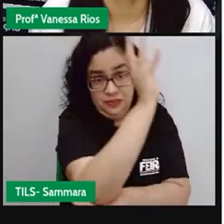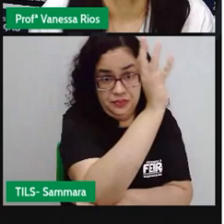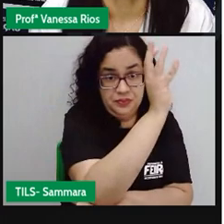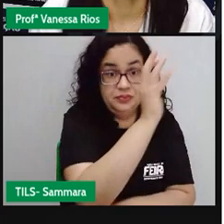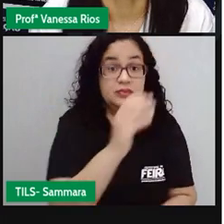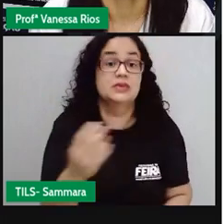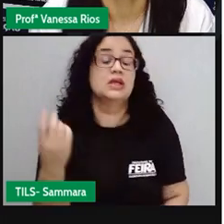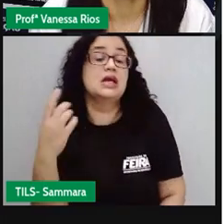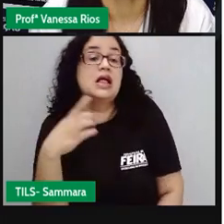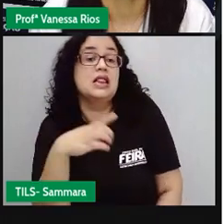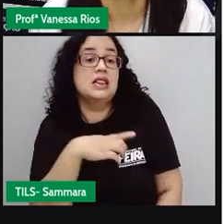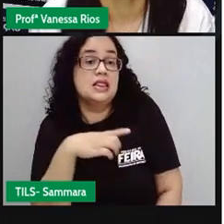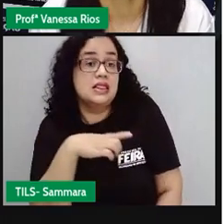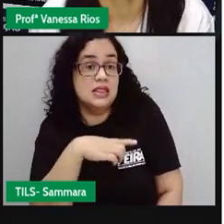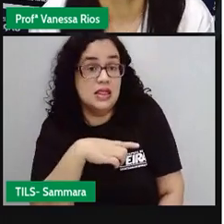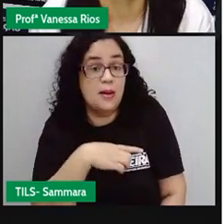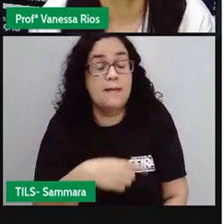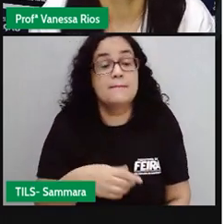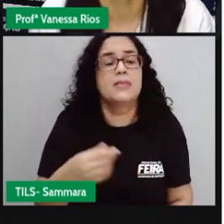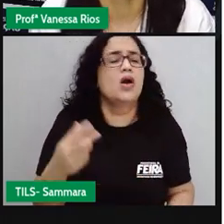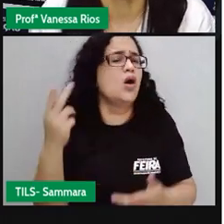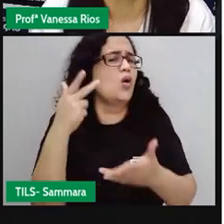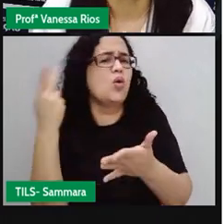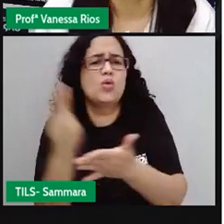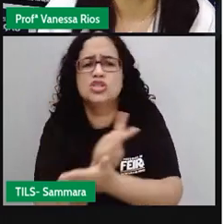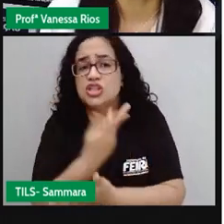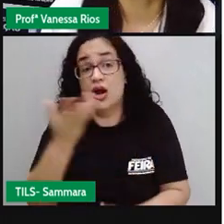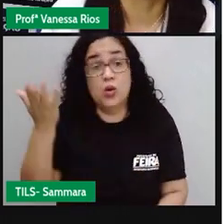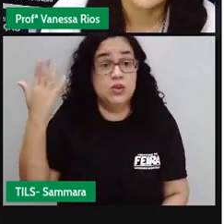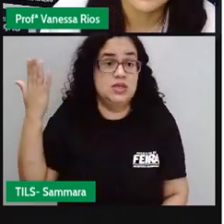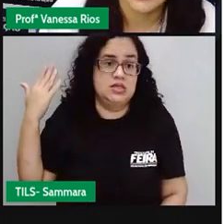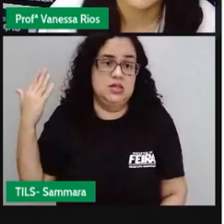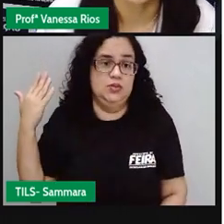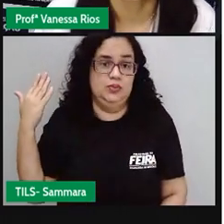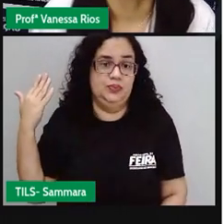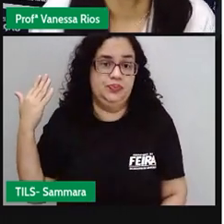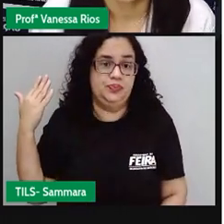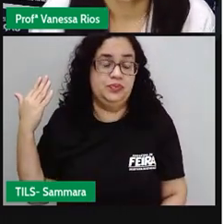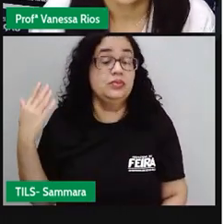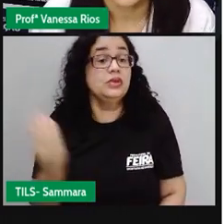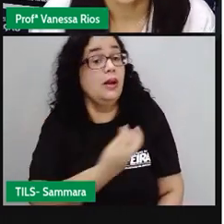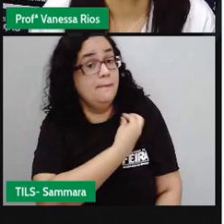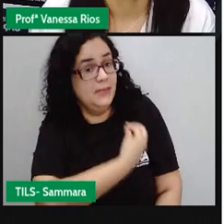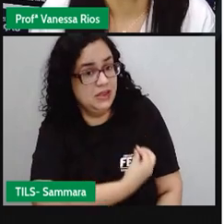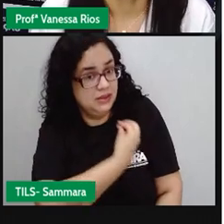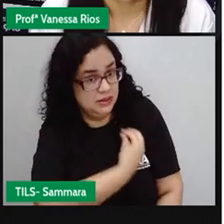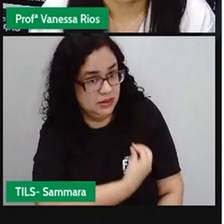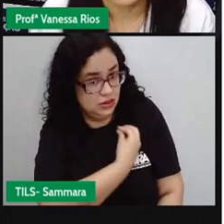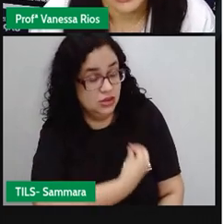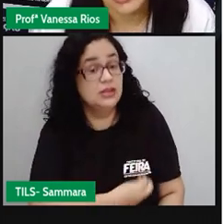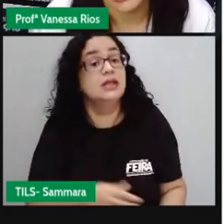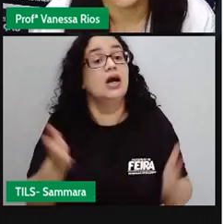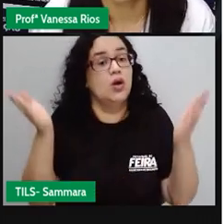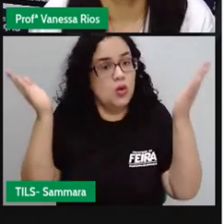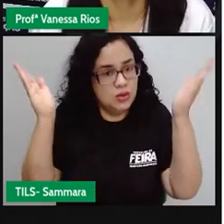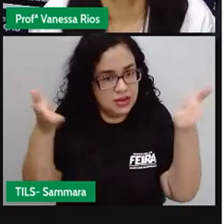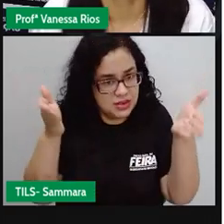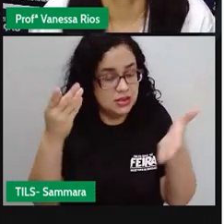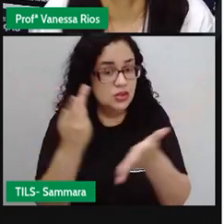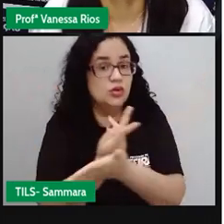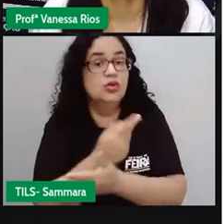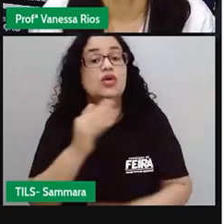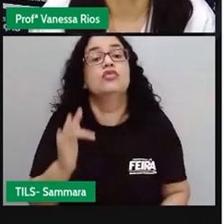natureza estiverem relacionados a coisas que já aconteceram. Presente, que estão acontecendo